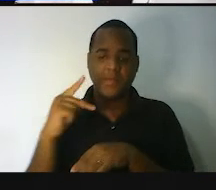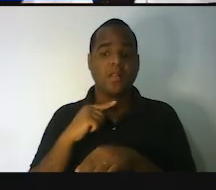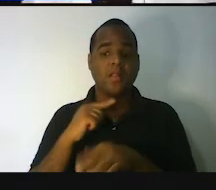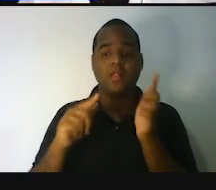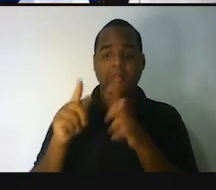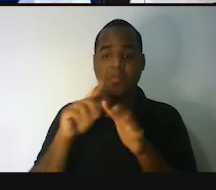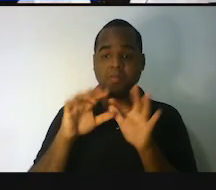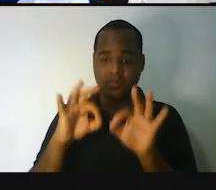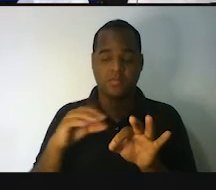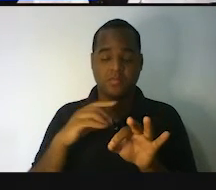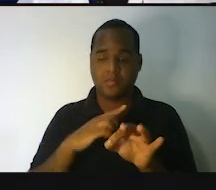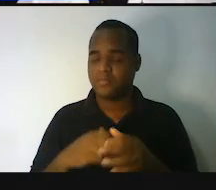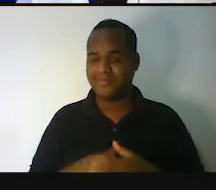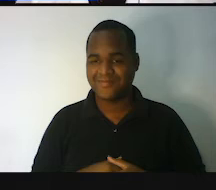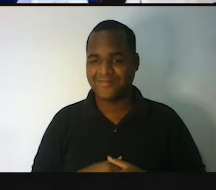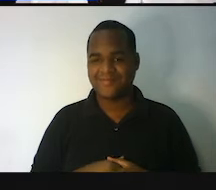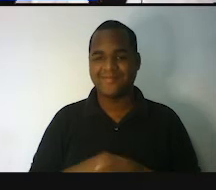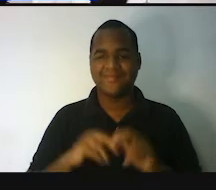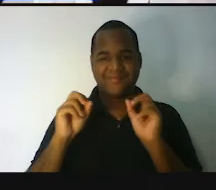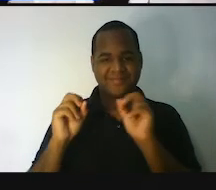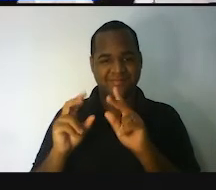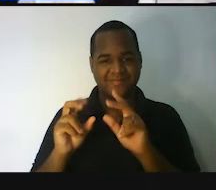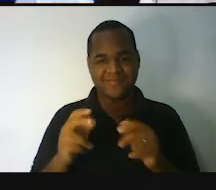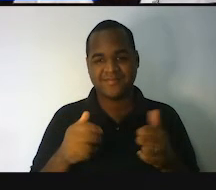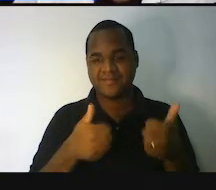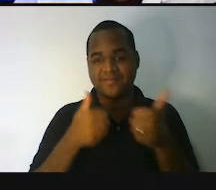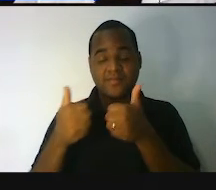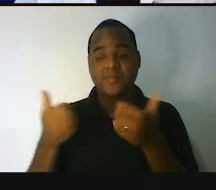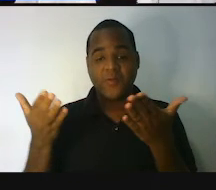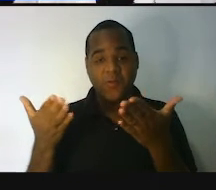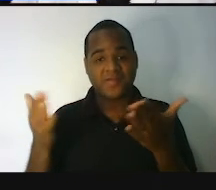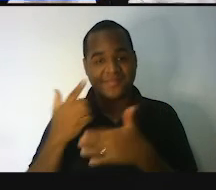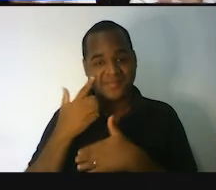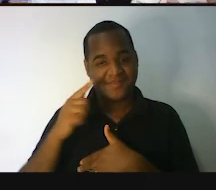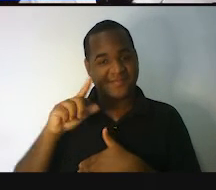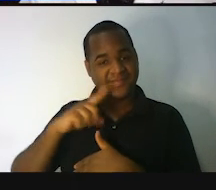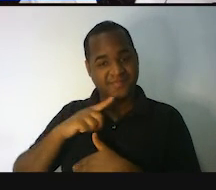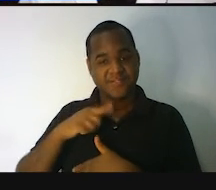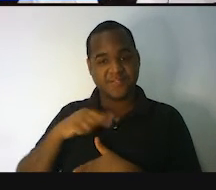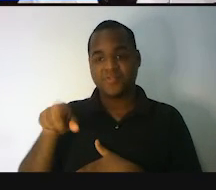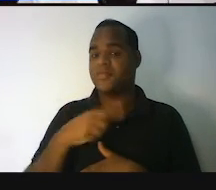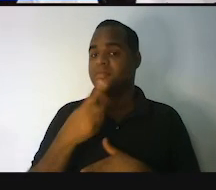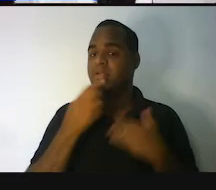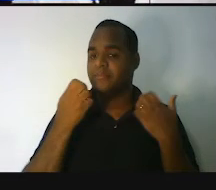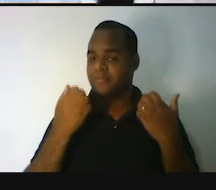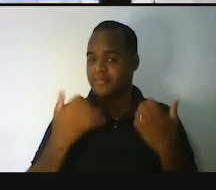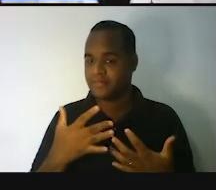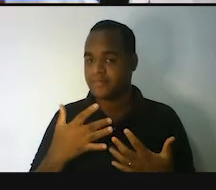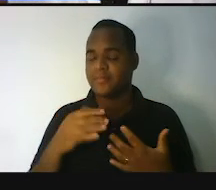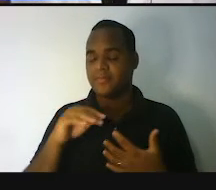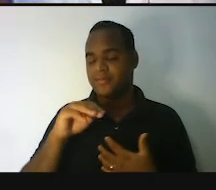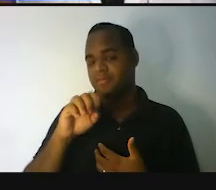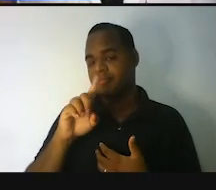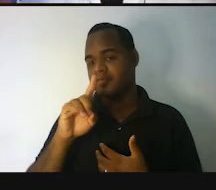Perfeito. É isso aí. E aí, nessa aula, estamos falando de medidas e a gente vai olhar